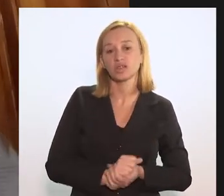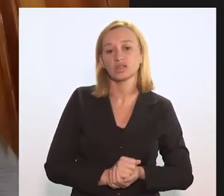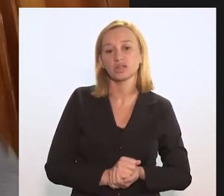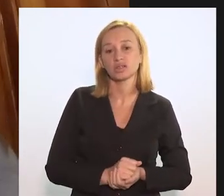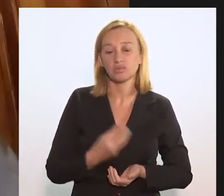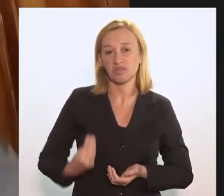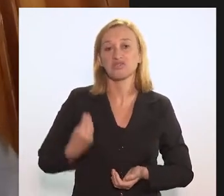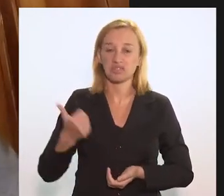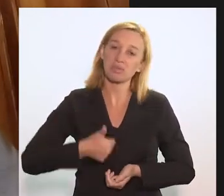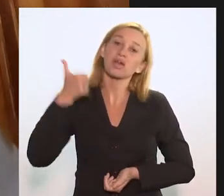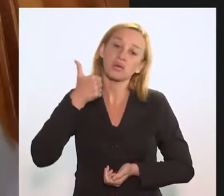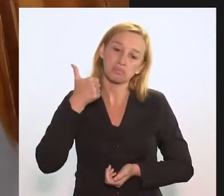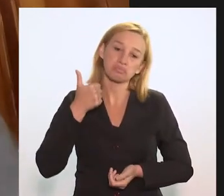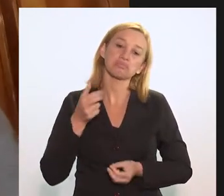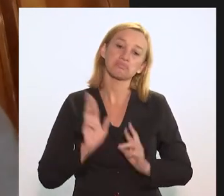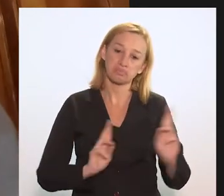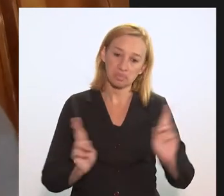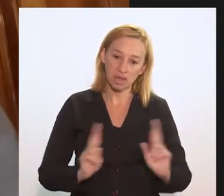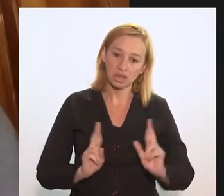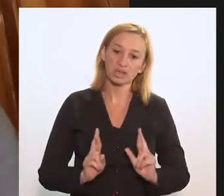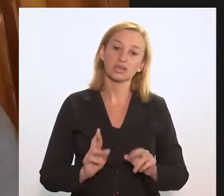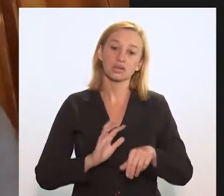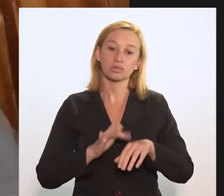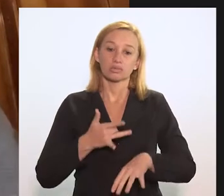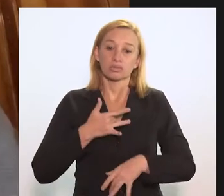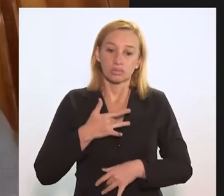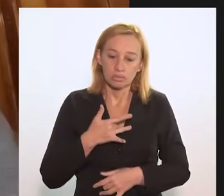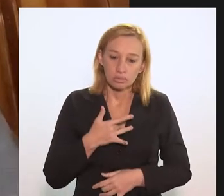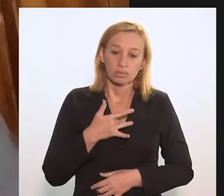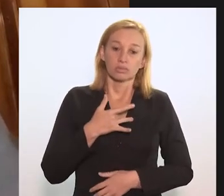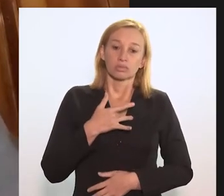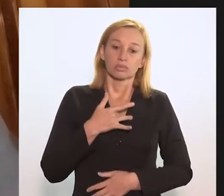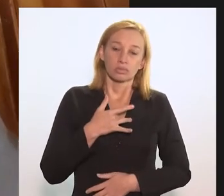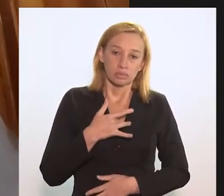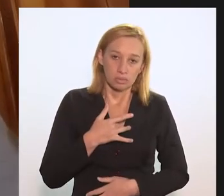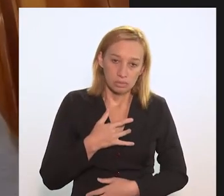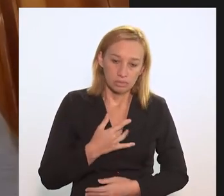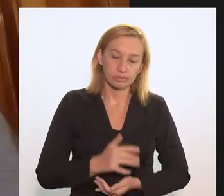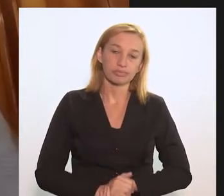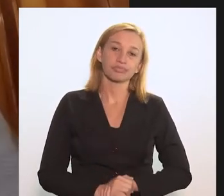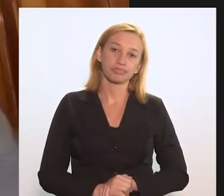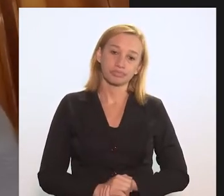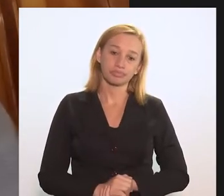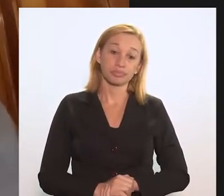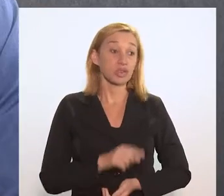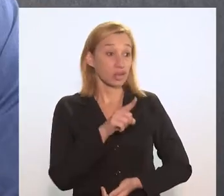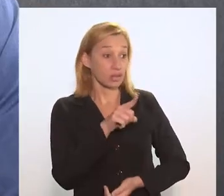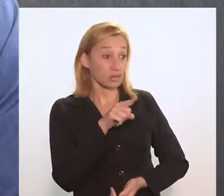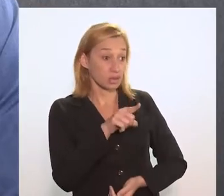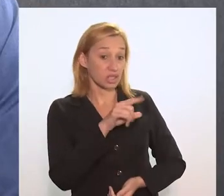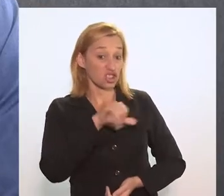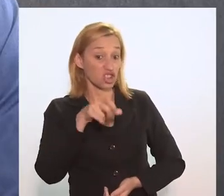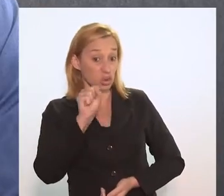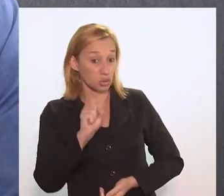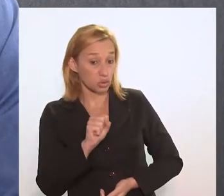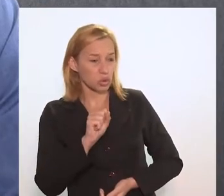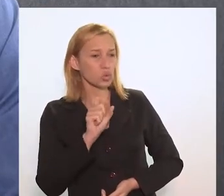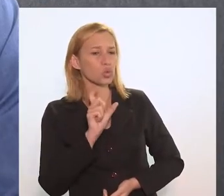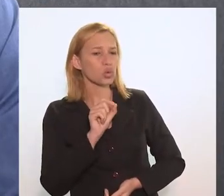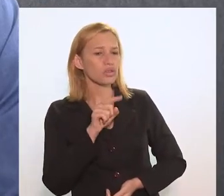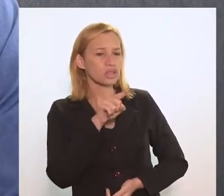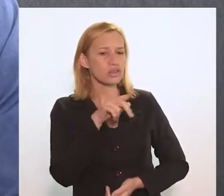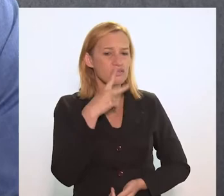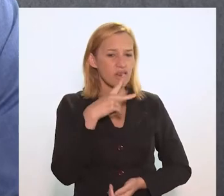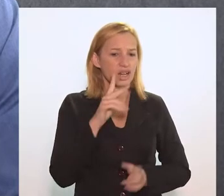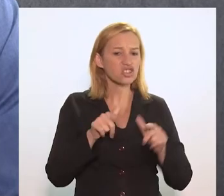um desfecho melhor em relação à questão da tuberculose e as outras patologias. E você, Jesus, o que você